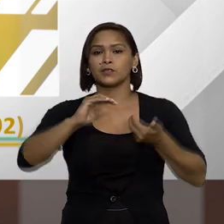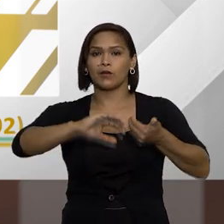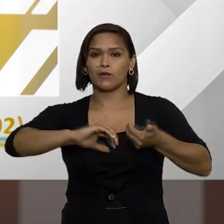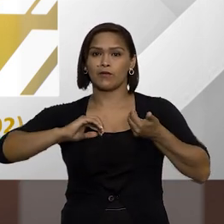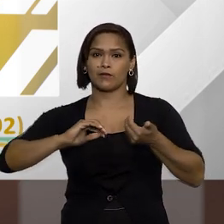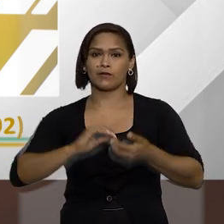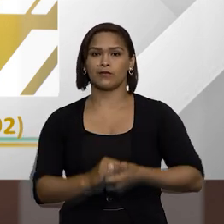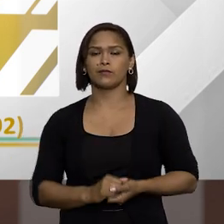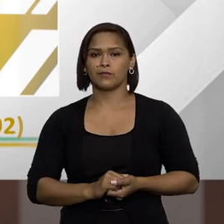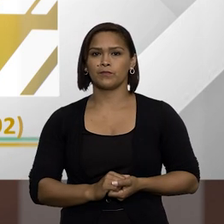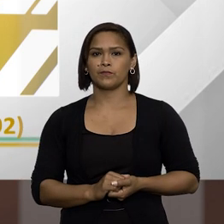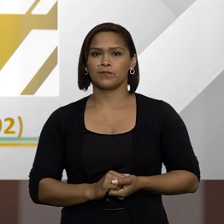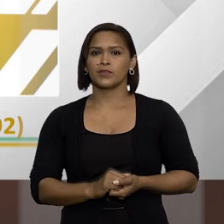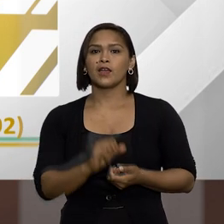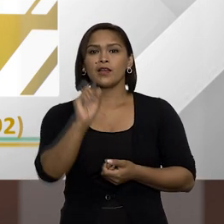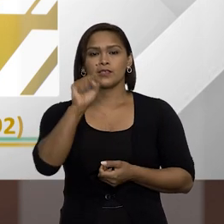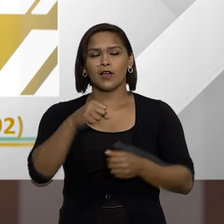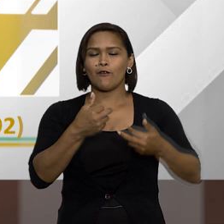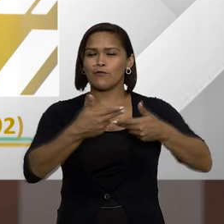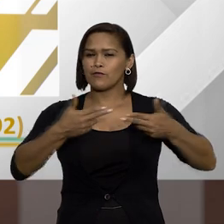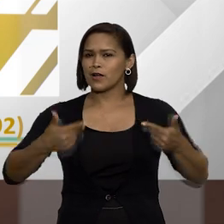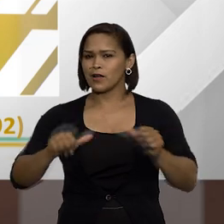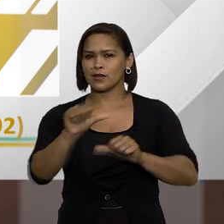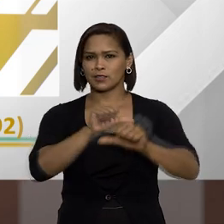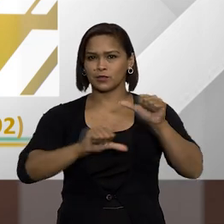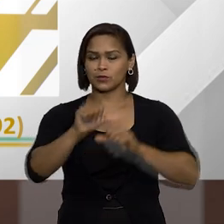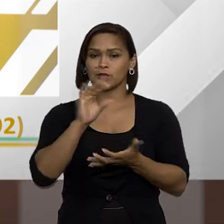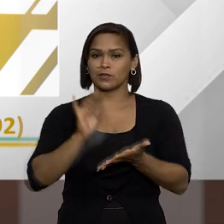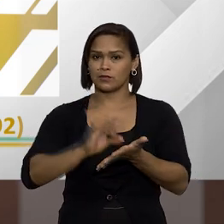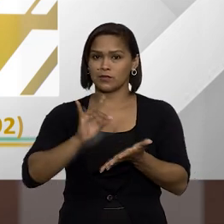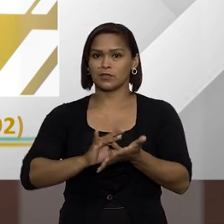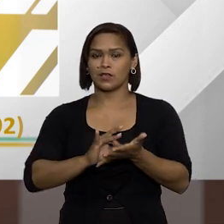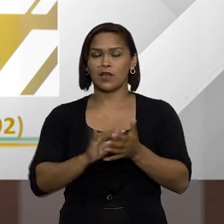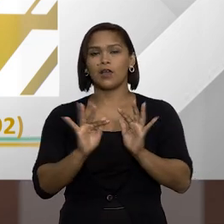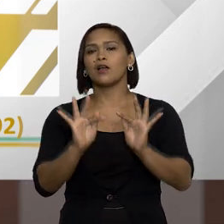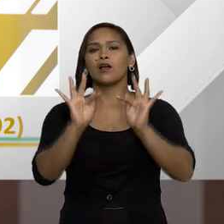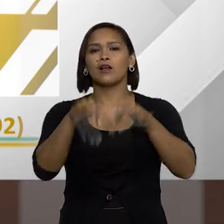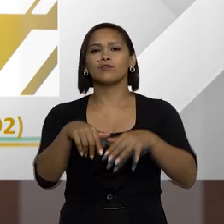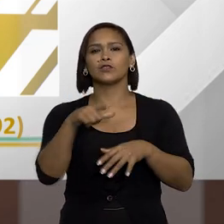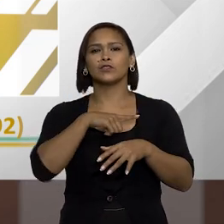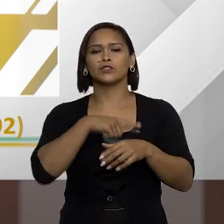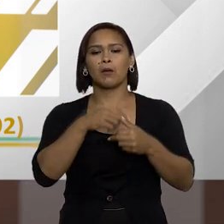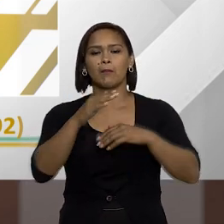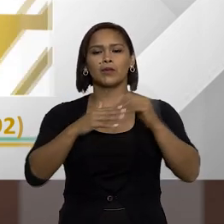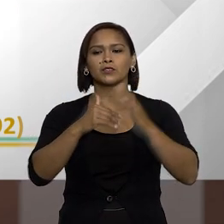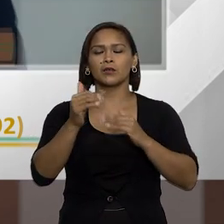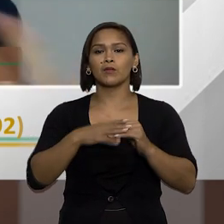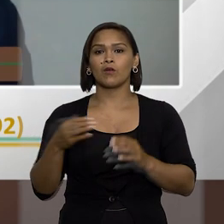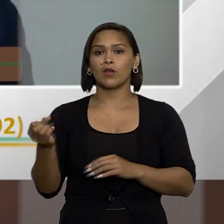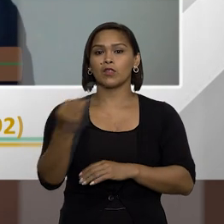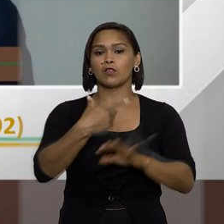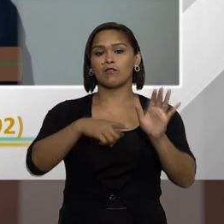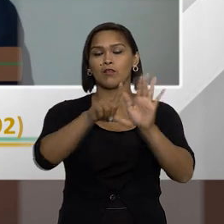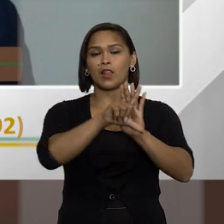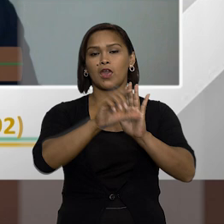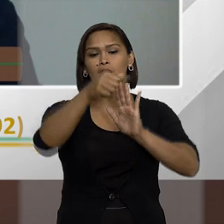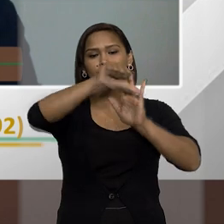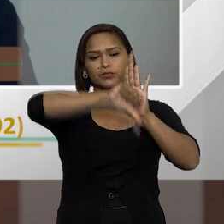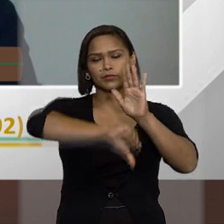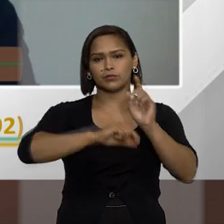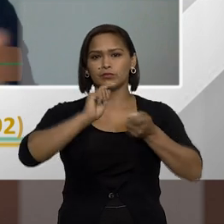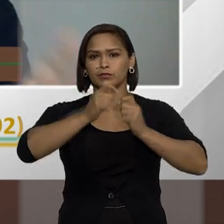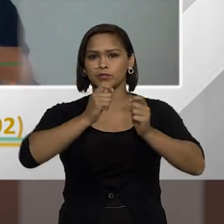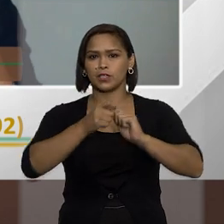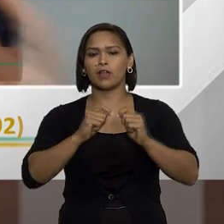no Congresso? São várias mudanças, né, na verdade, ao final nós teremos praticamente uma nova lei de improbidade,